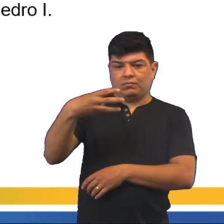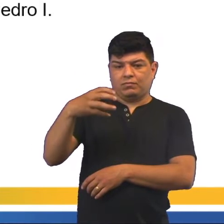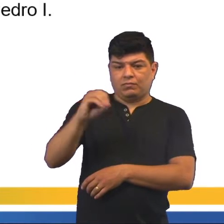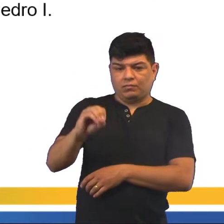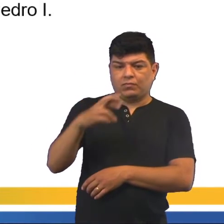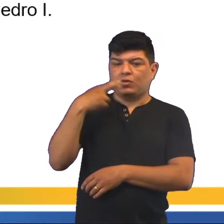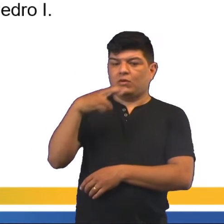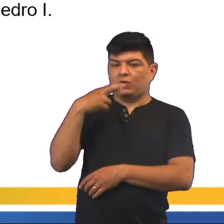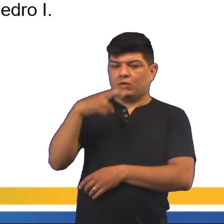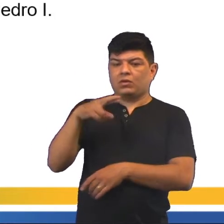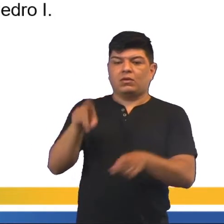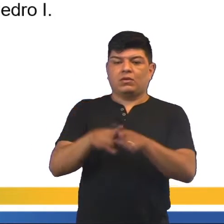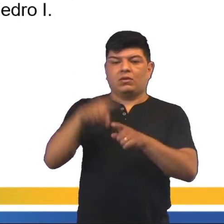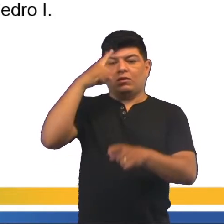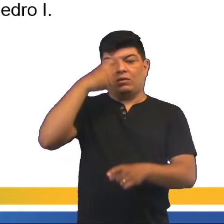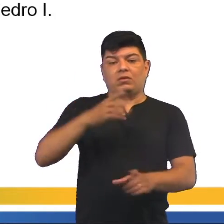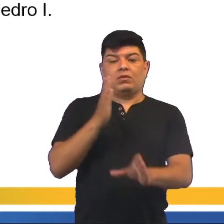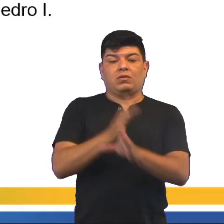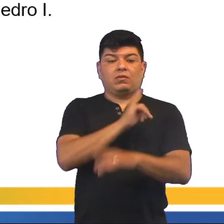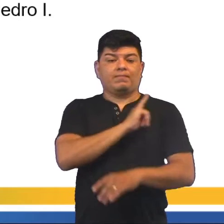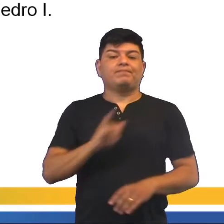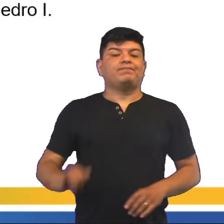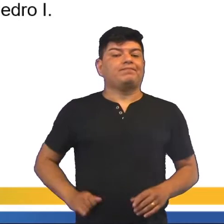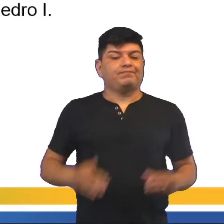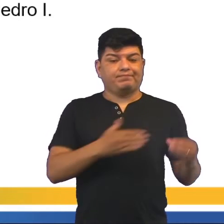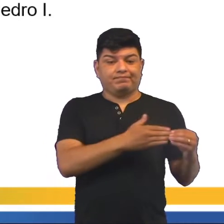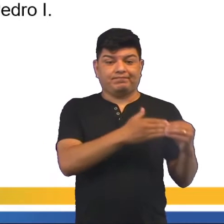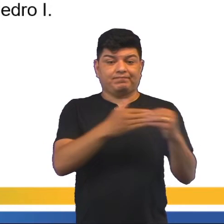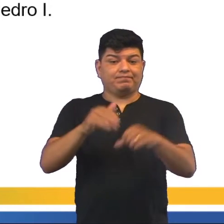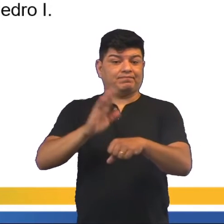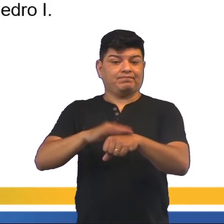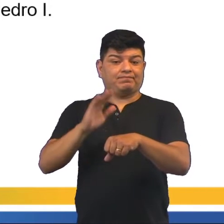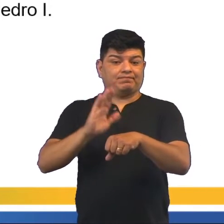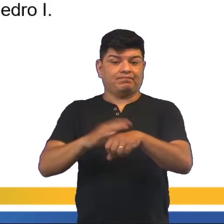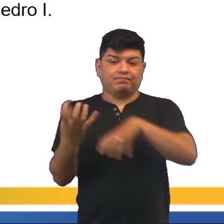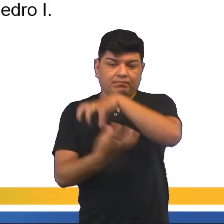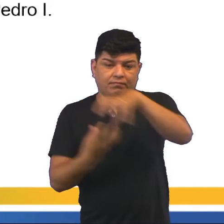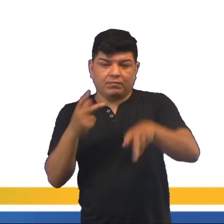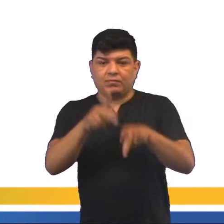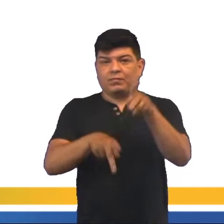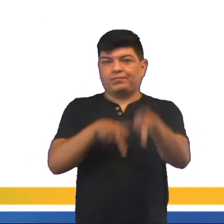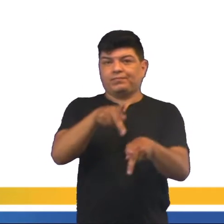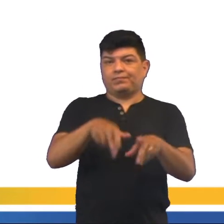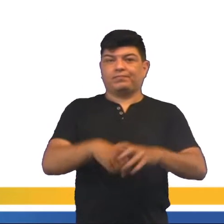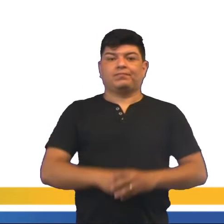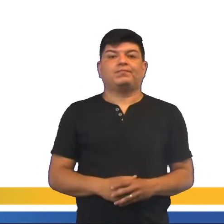crítico do governo, teria sido ordenado pelo imperador. Trazendo ainda mais revolta para o povo.